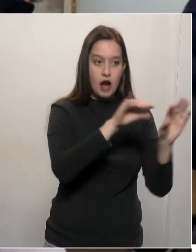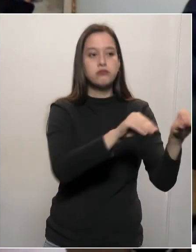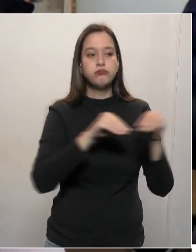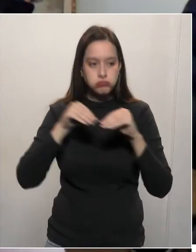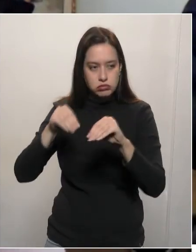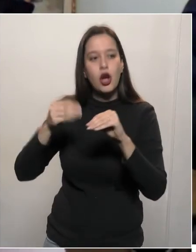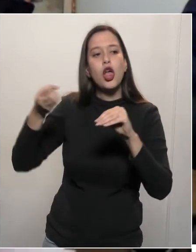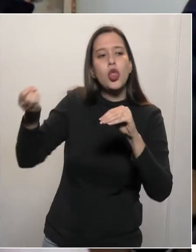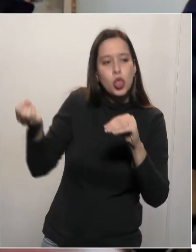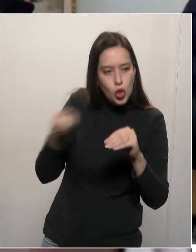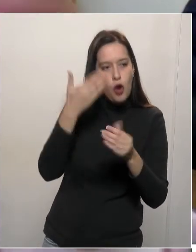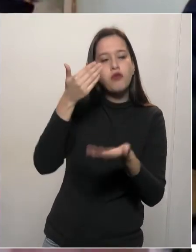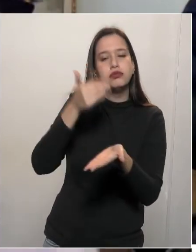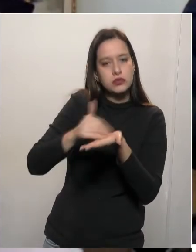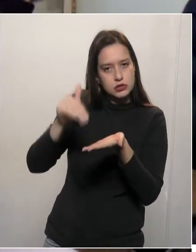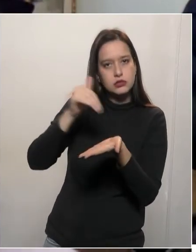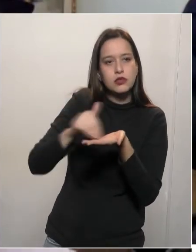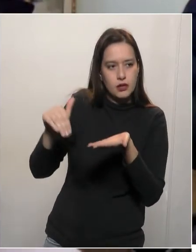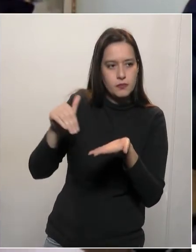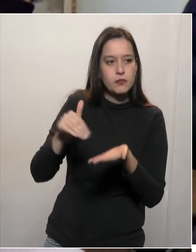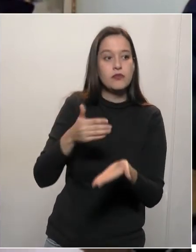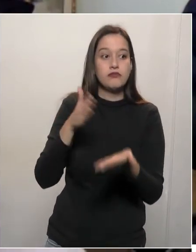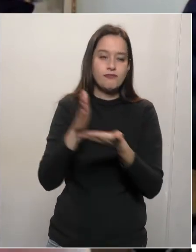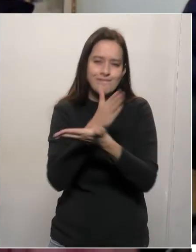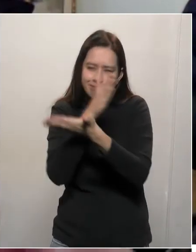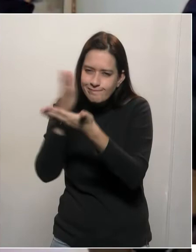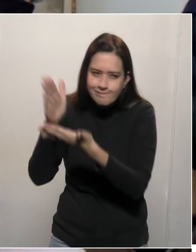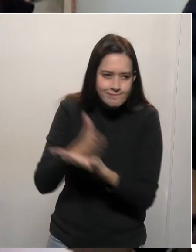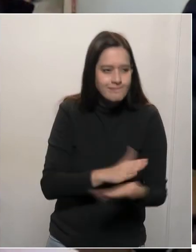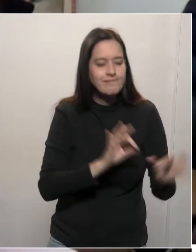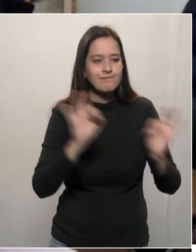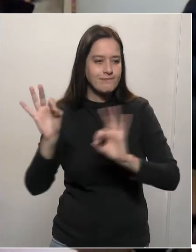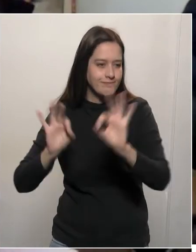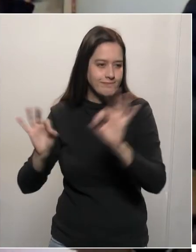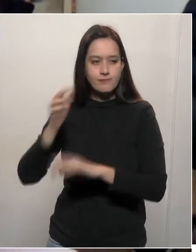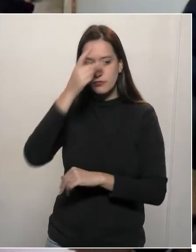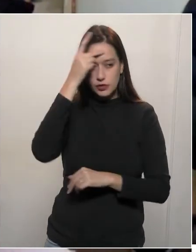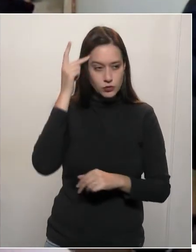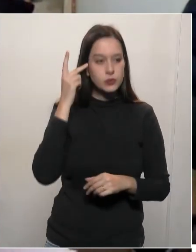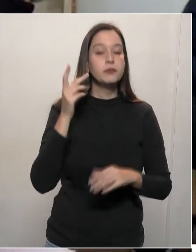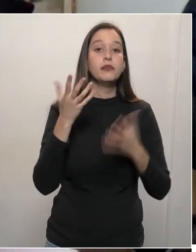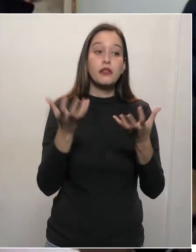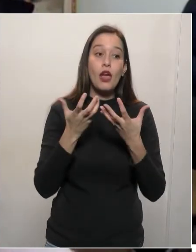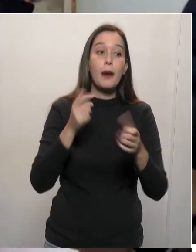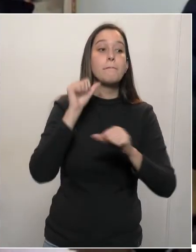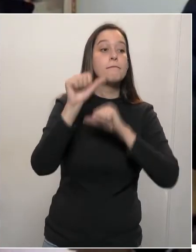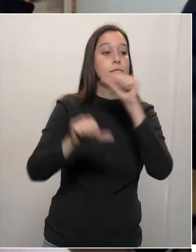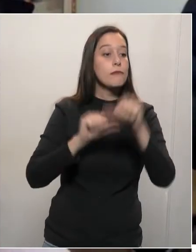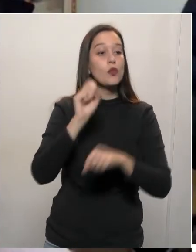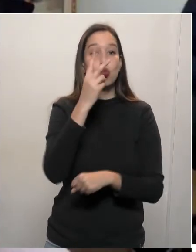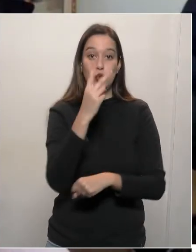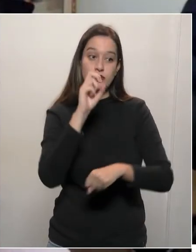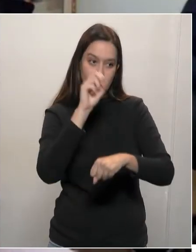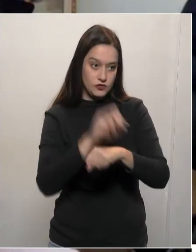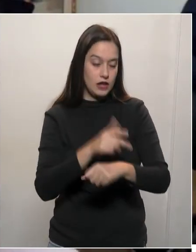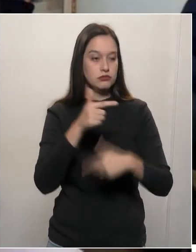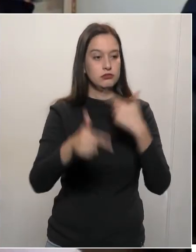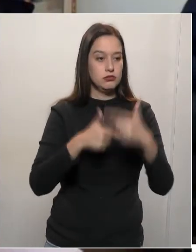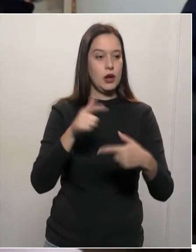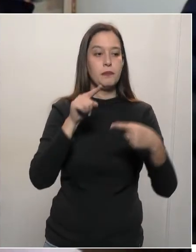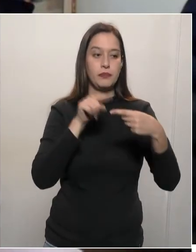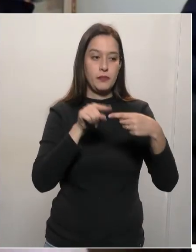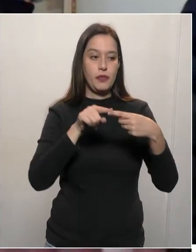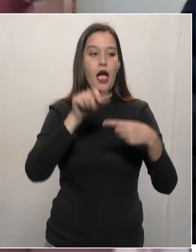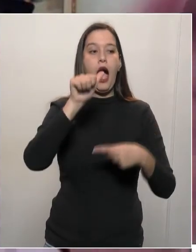função de gestão pública serão transferidos para outros órgãos. Prevê também a transformação de dois cargos, DAS e um DAS-3, em